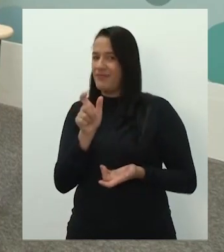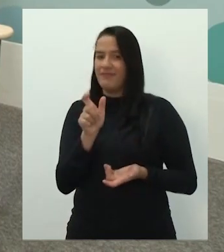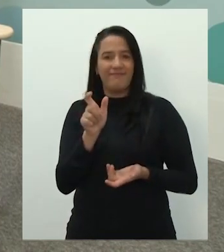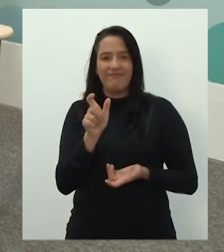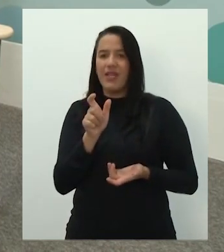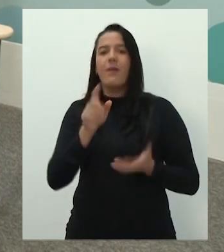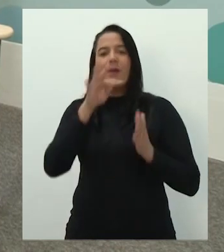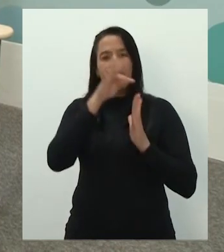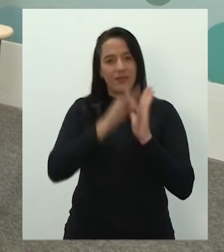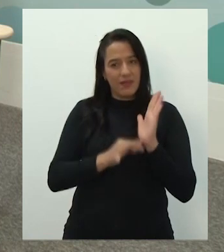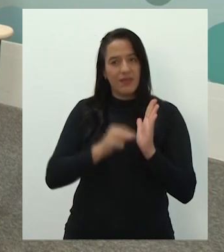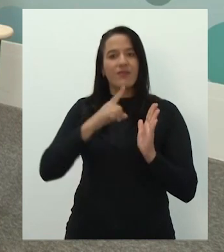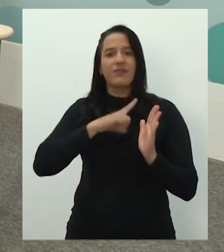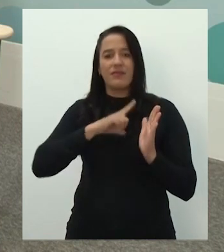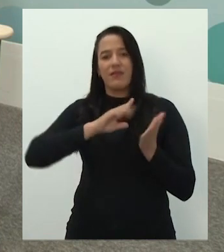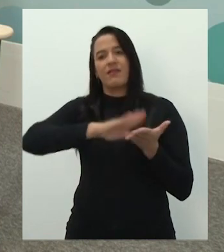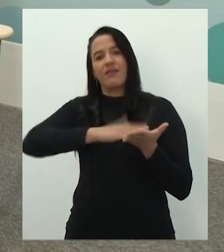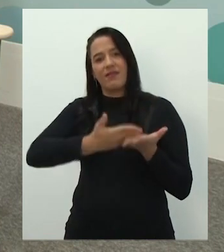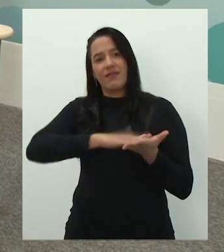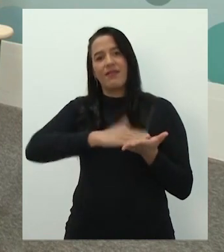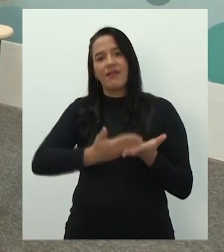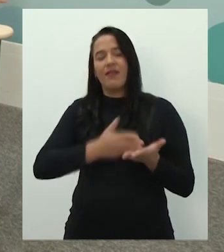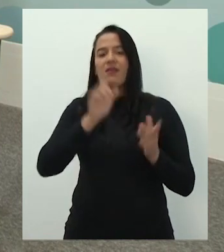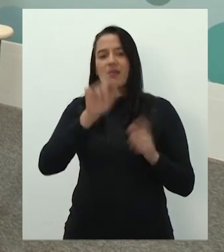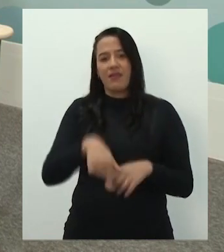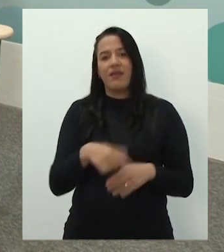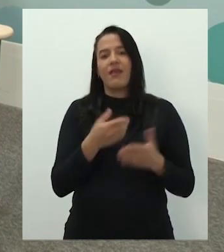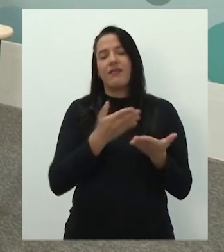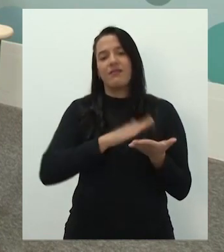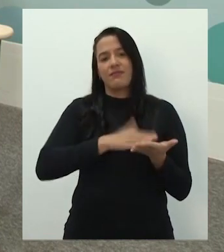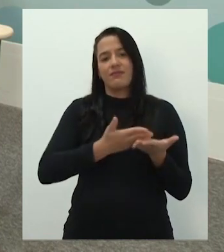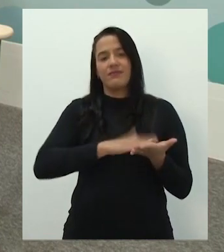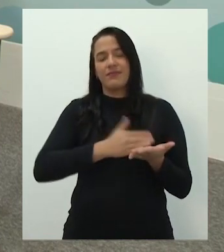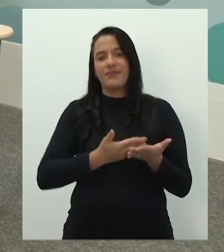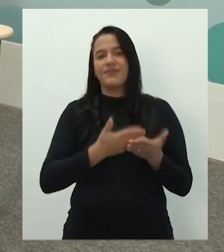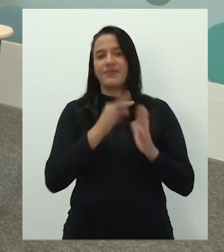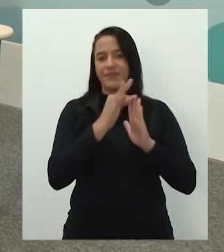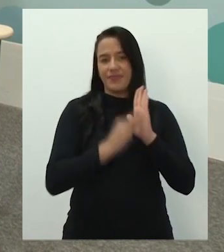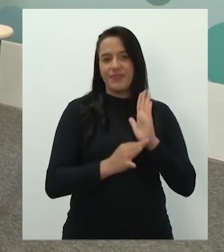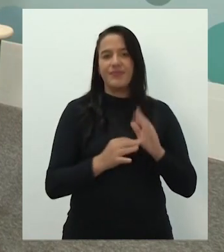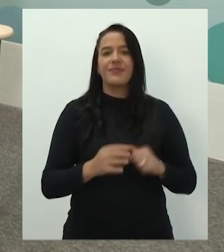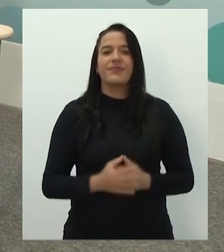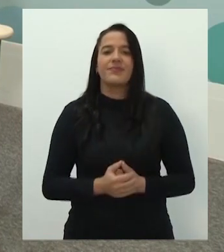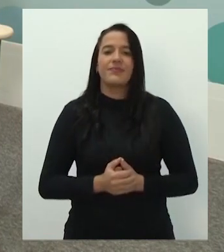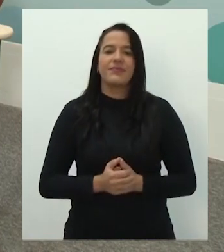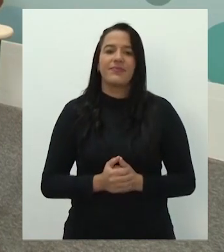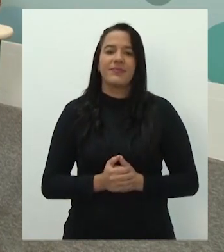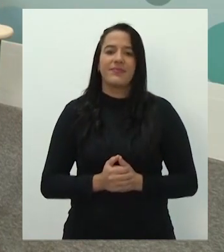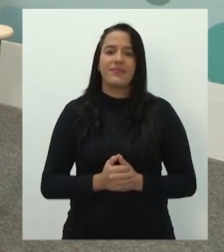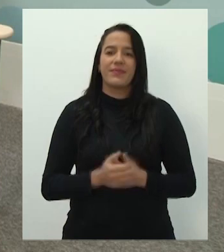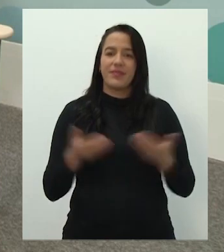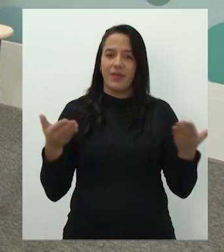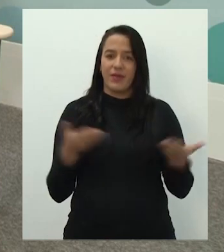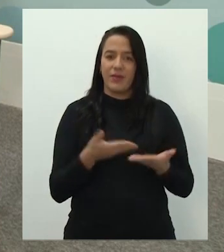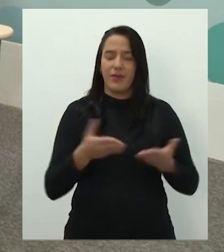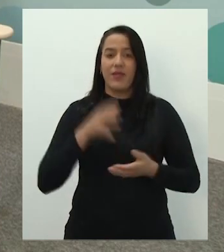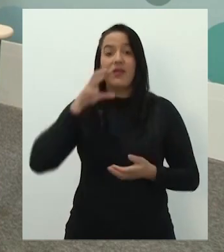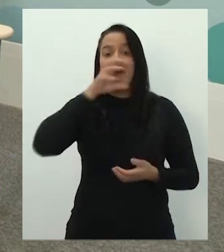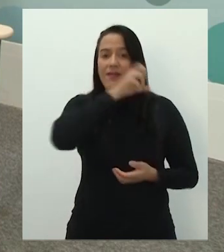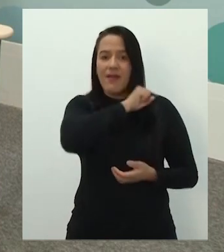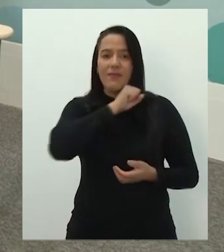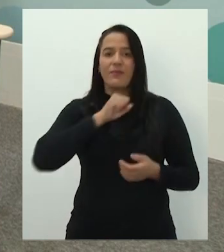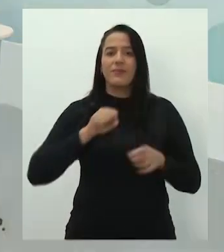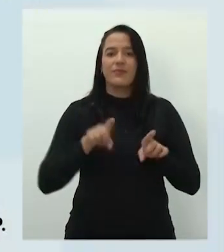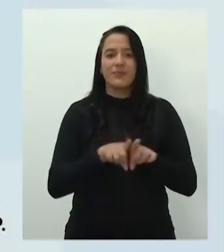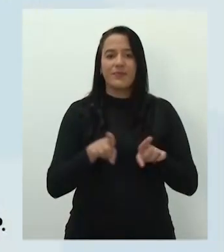acontecer da nossa aula, né? Exatamente. É texto também. texto, é texto, é texto. Gente, olha, mais uma sondagem. Aí você vai rapidinho, vocês já viram lá